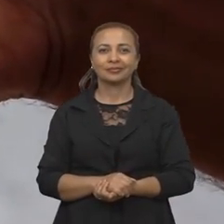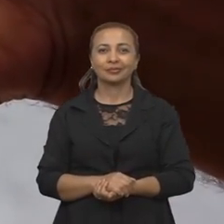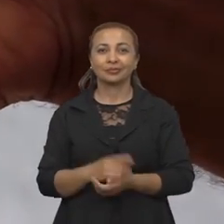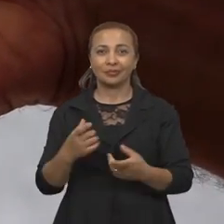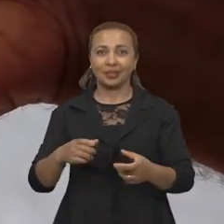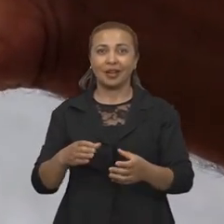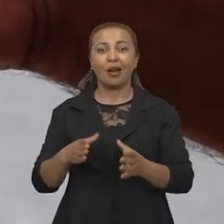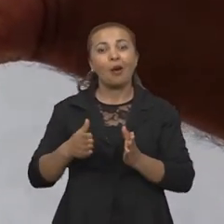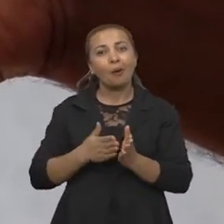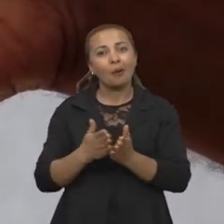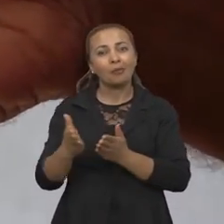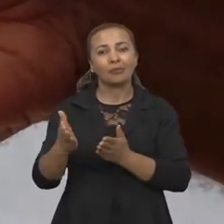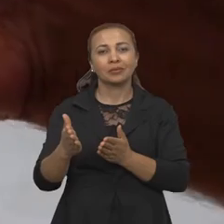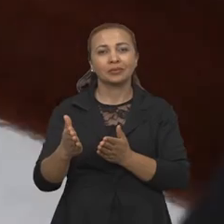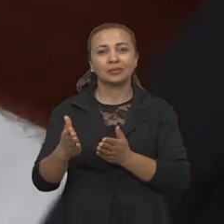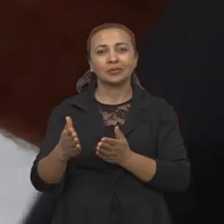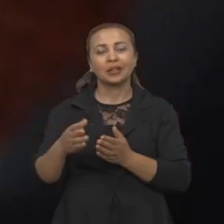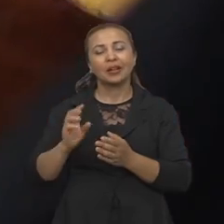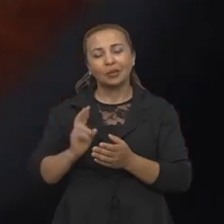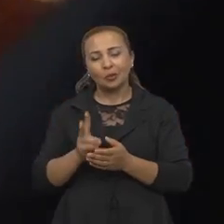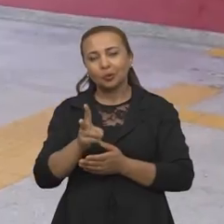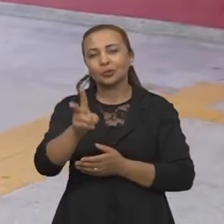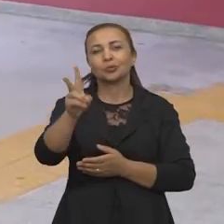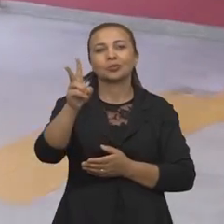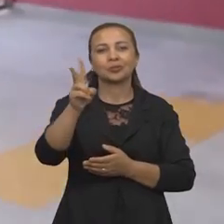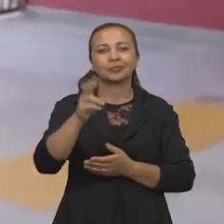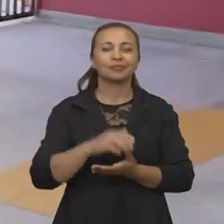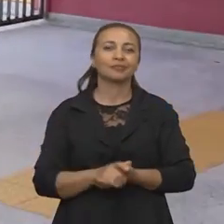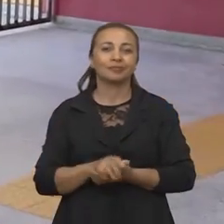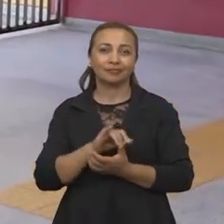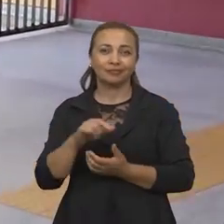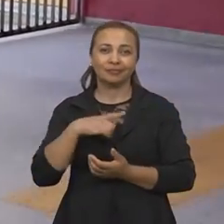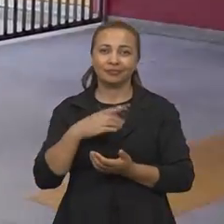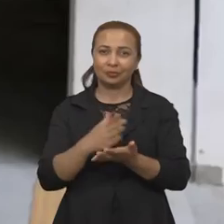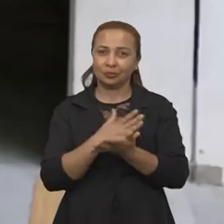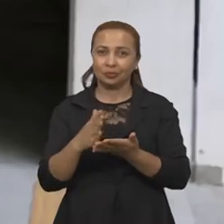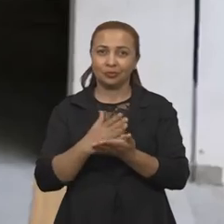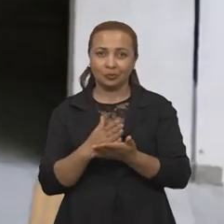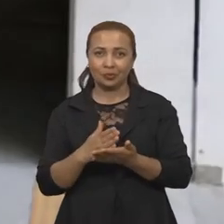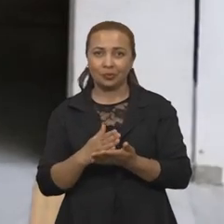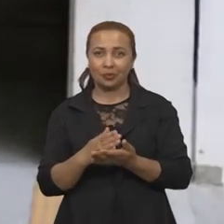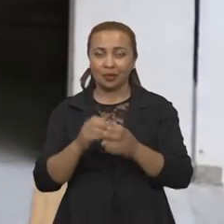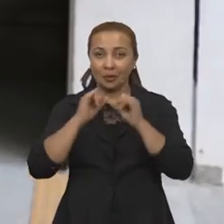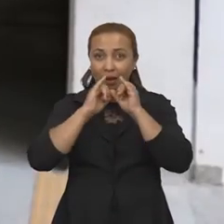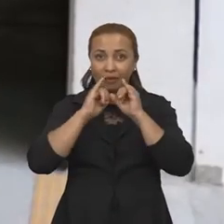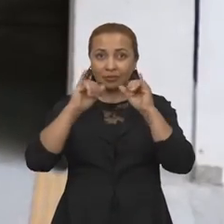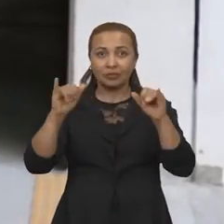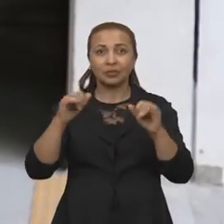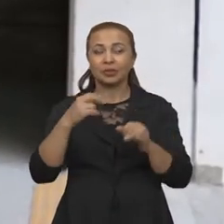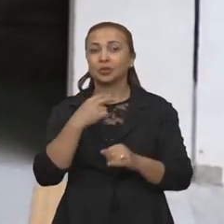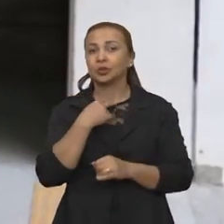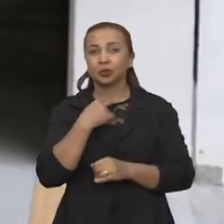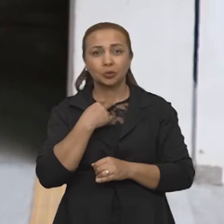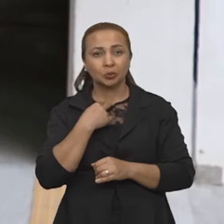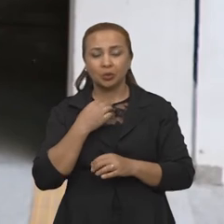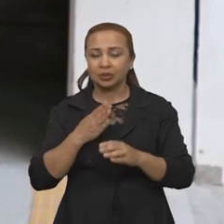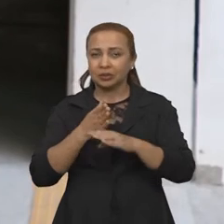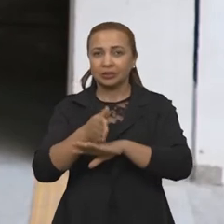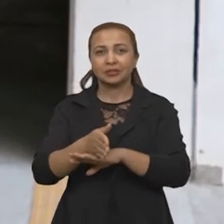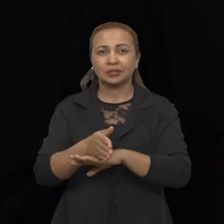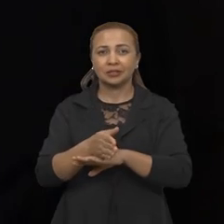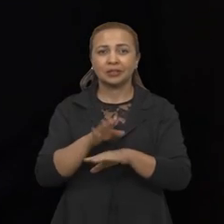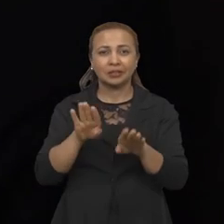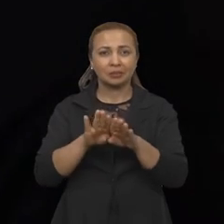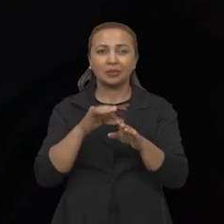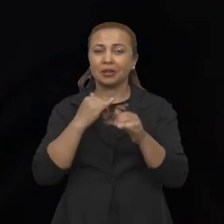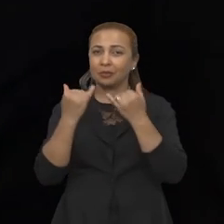Local atual. Entrada. Siga em frente. E se ali também tiver alguma coisa, algum alerta, alguma coisa que ali não pode ser